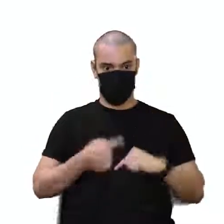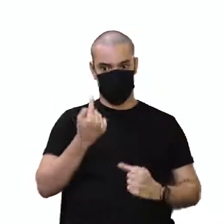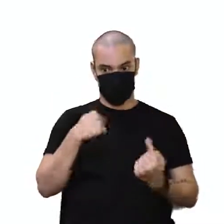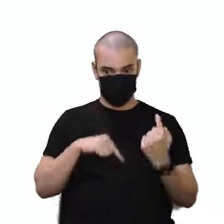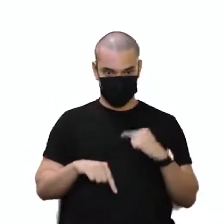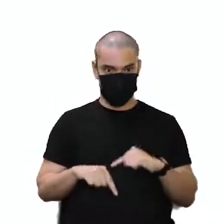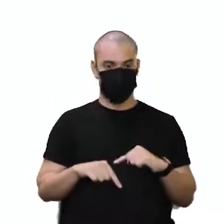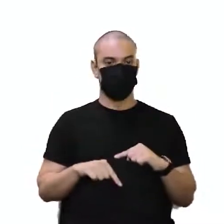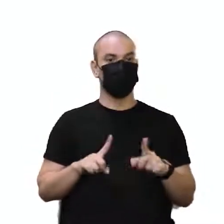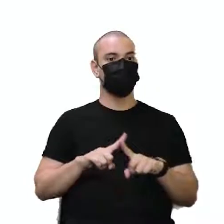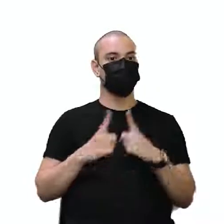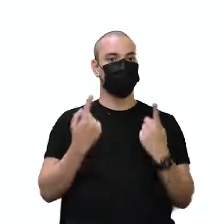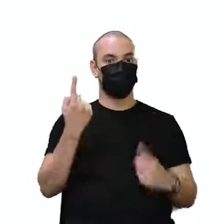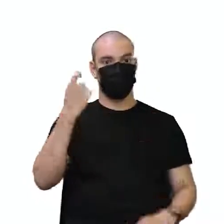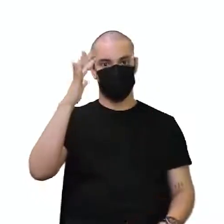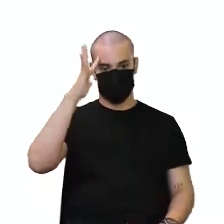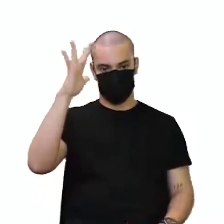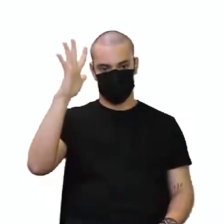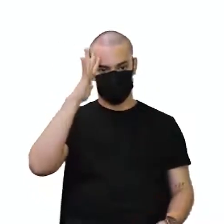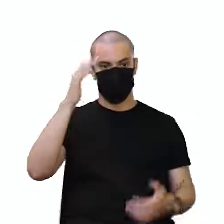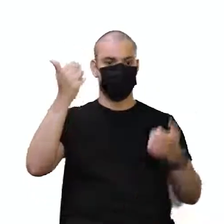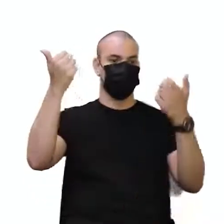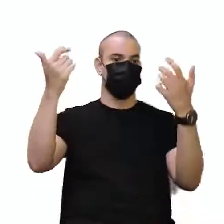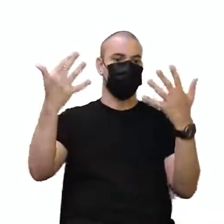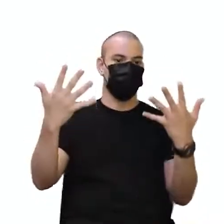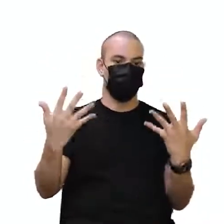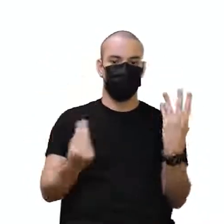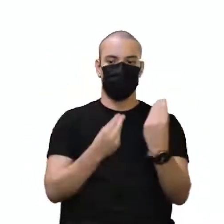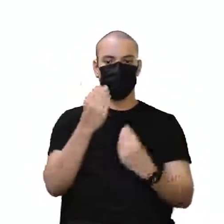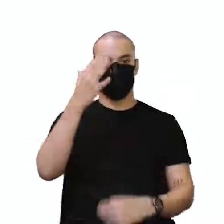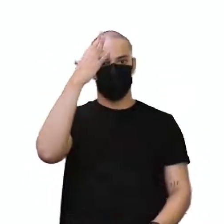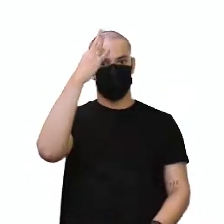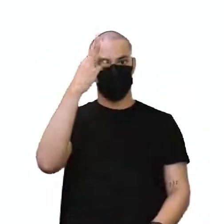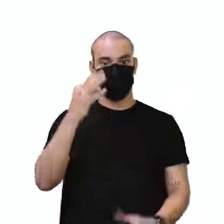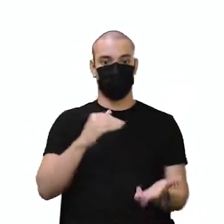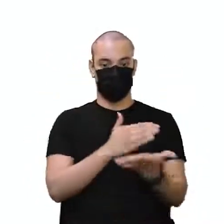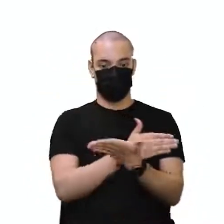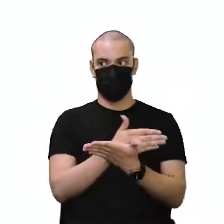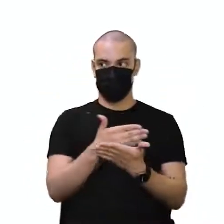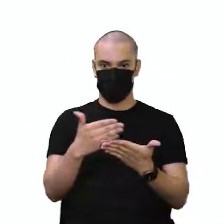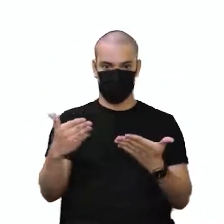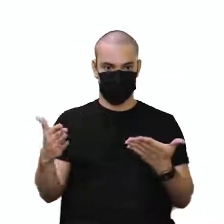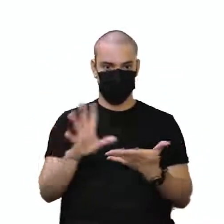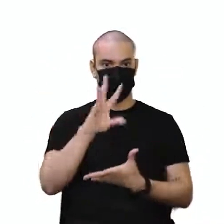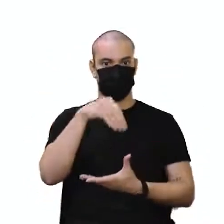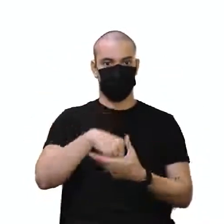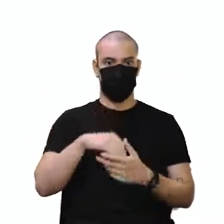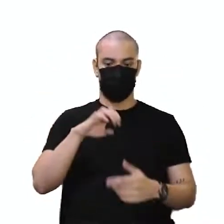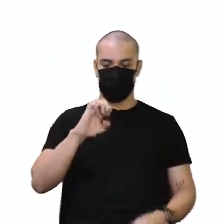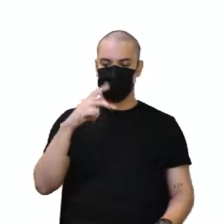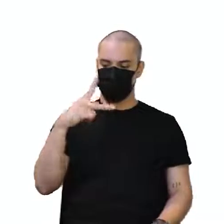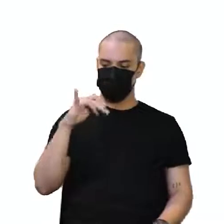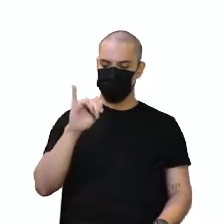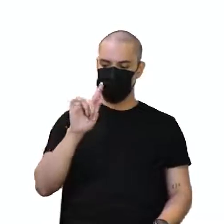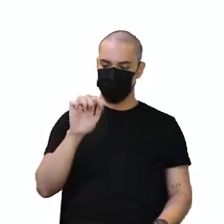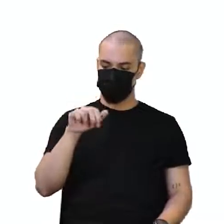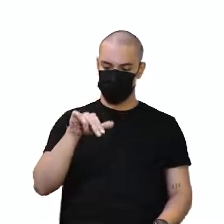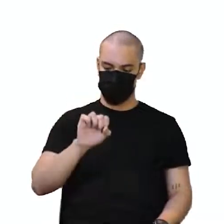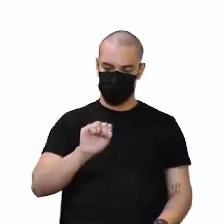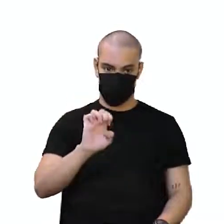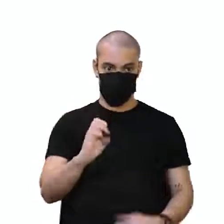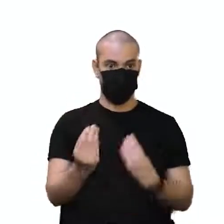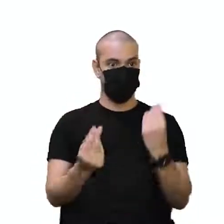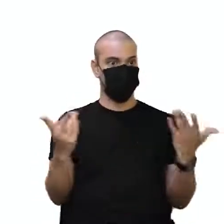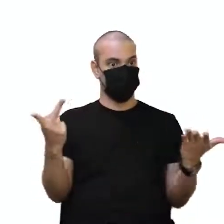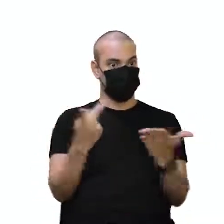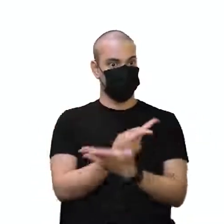Apesar de, numa das teorias, a gente falar ali da compreensão, do início da compreensão na epigênese, no início da compreensão dos folhetes